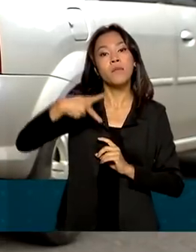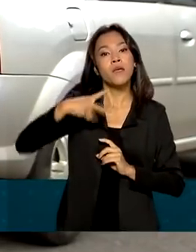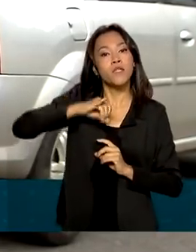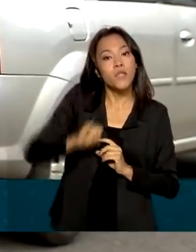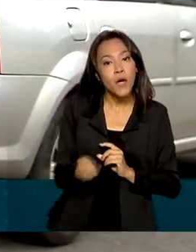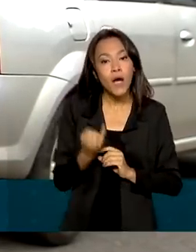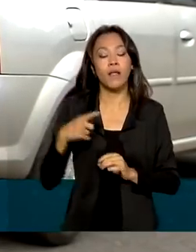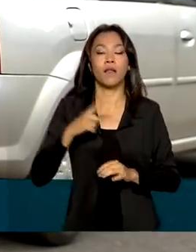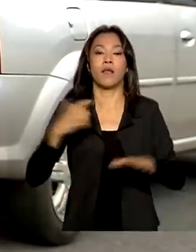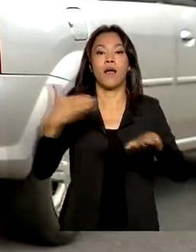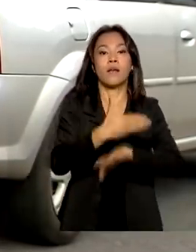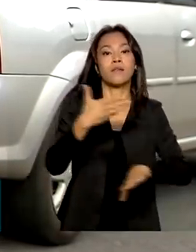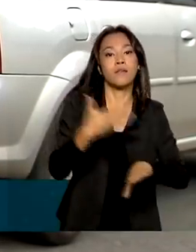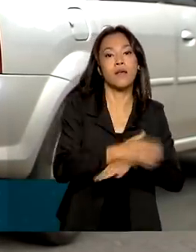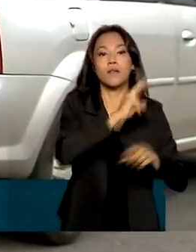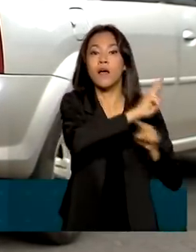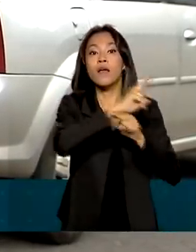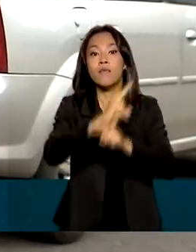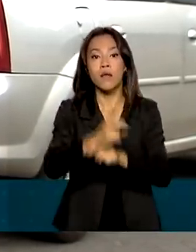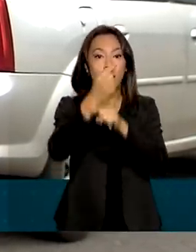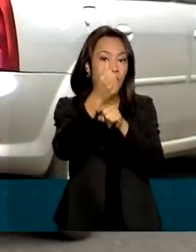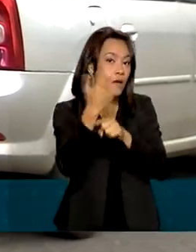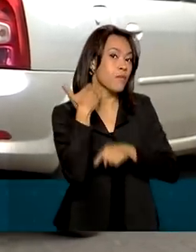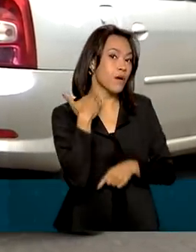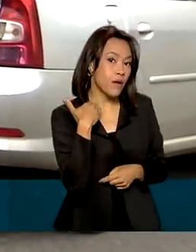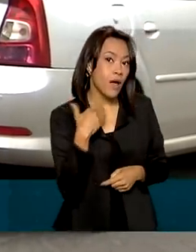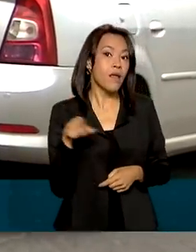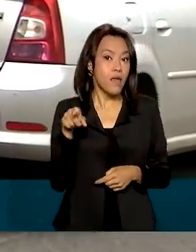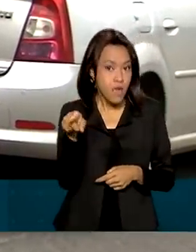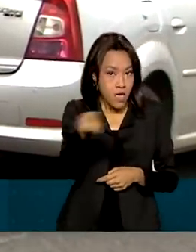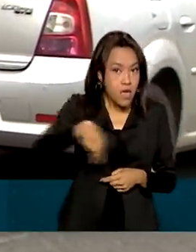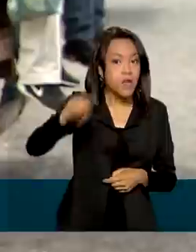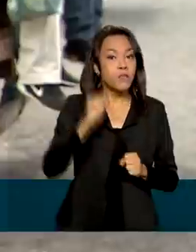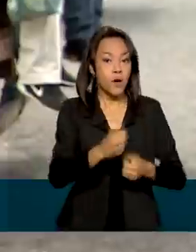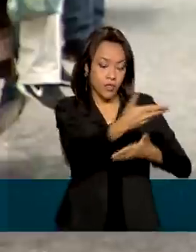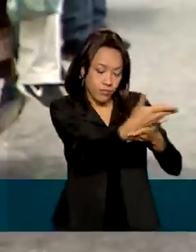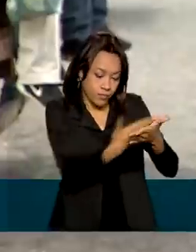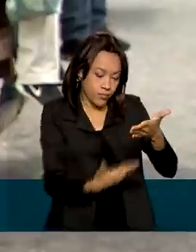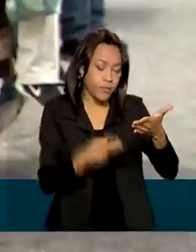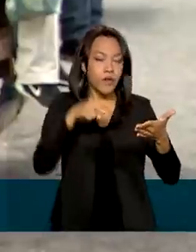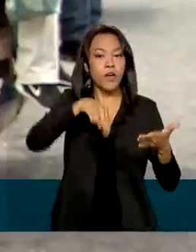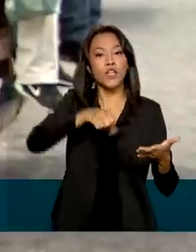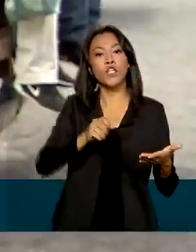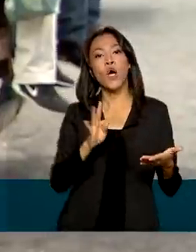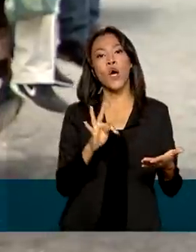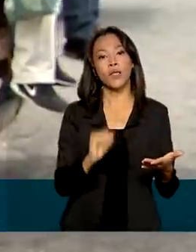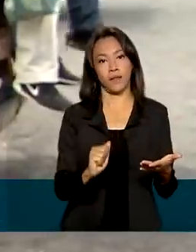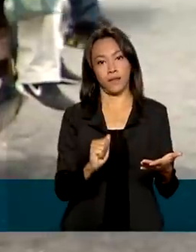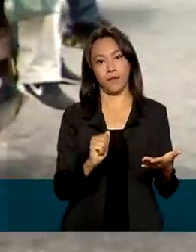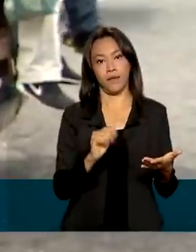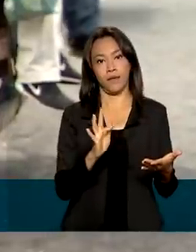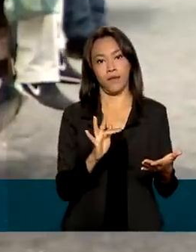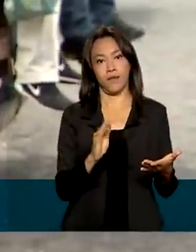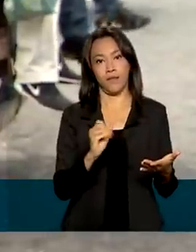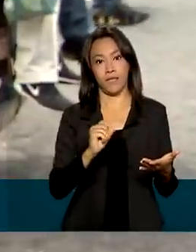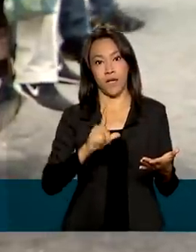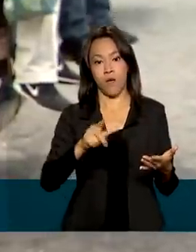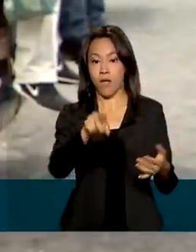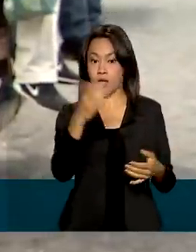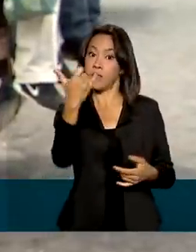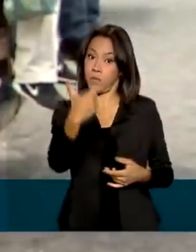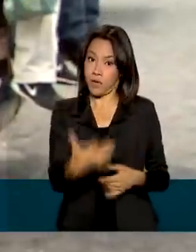acesso a financiamentos bancários. Eles também vão poder emitir nota fiscal. Dá mais segurança, entendeu? No trabalho